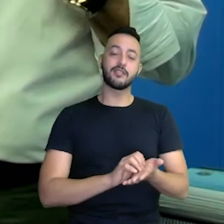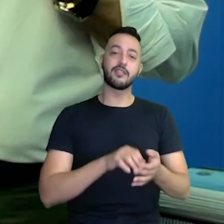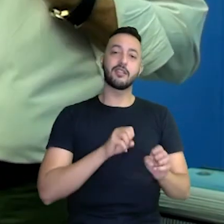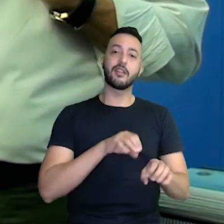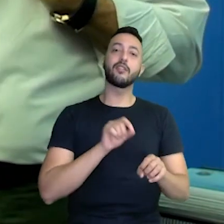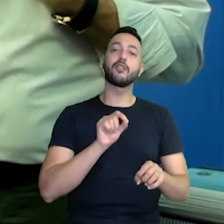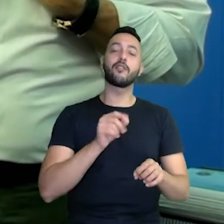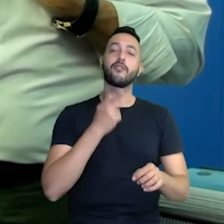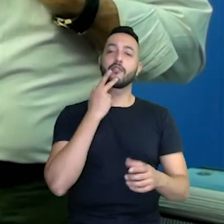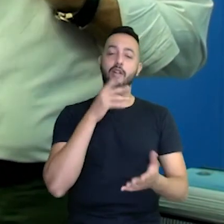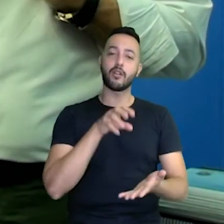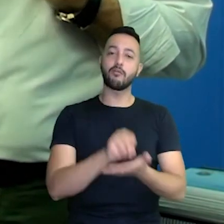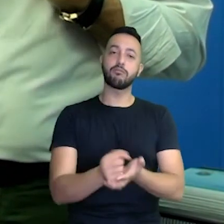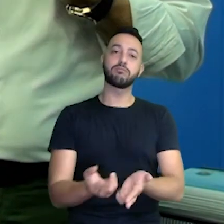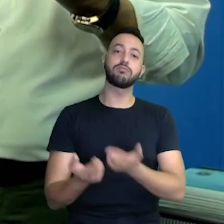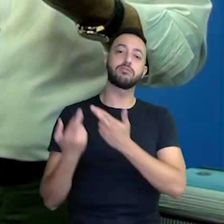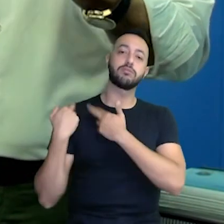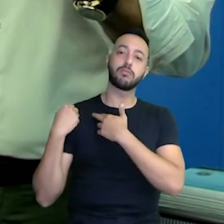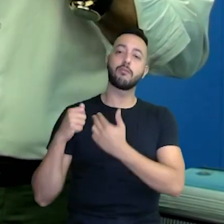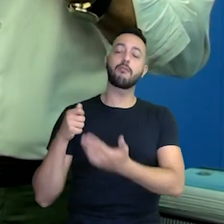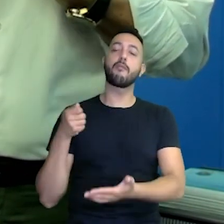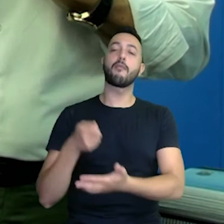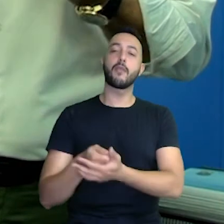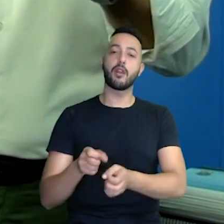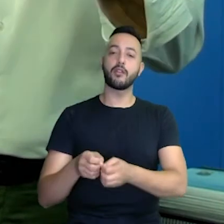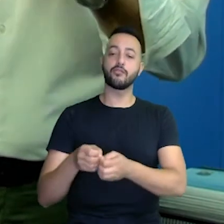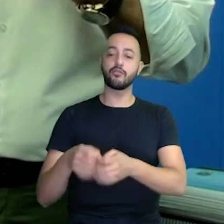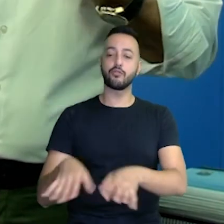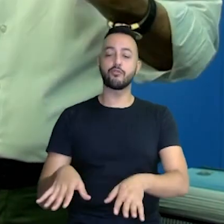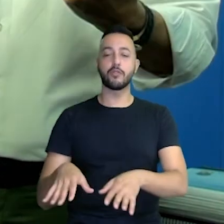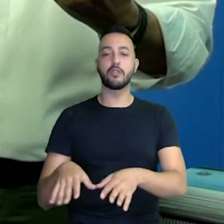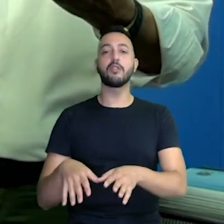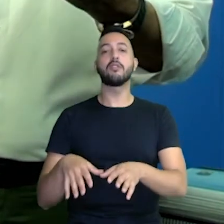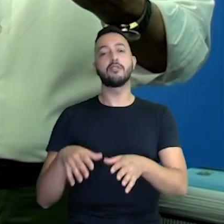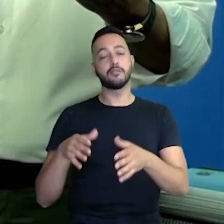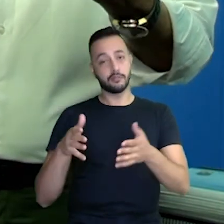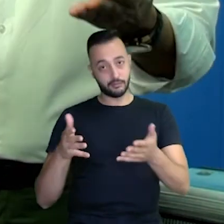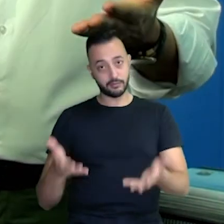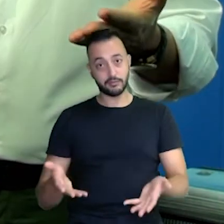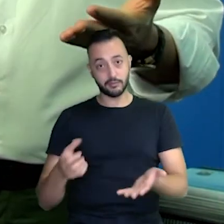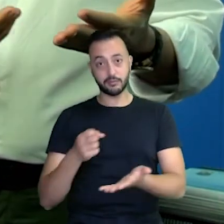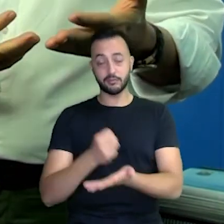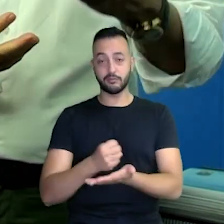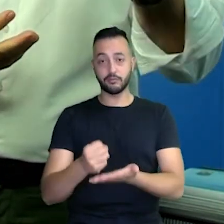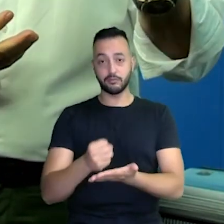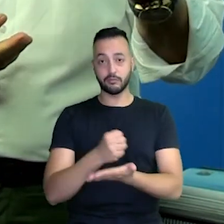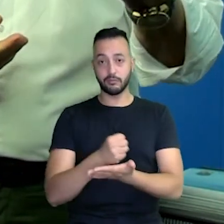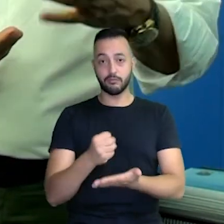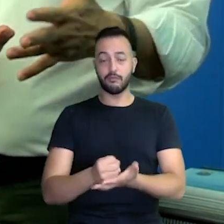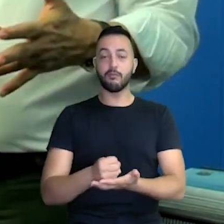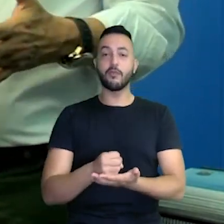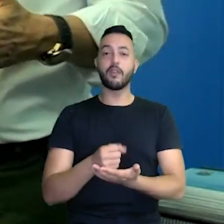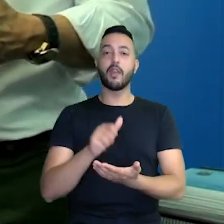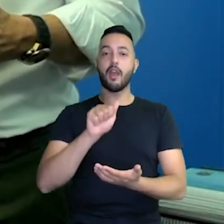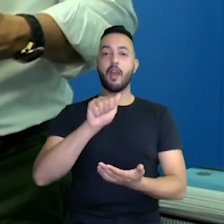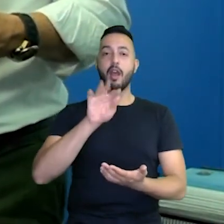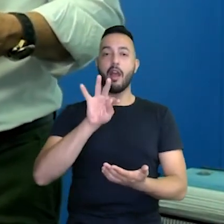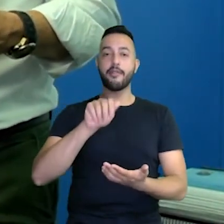Assumimos a responsabilidade de pagar os custos ou as custas dos documentos da ata,